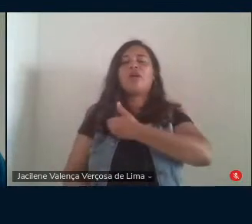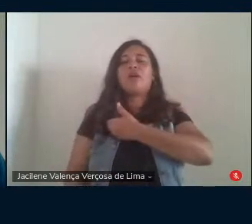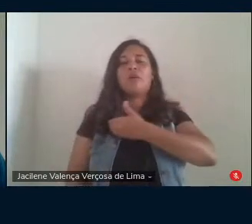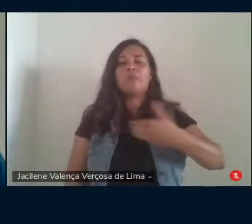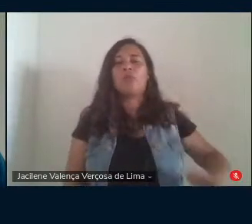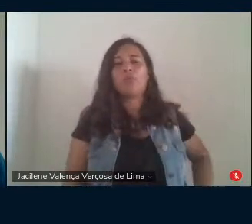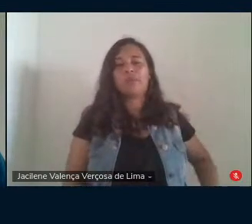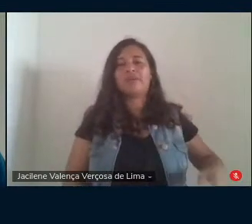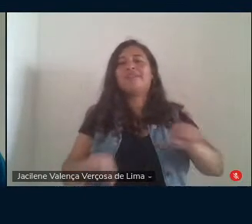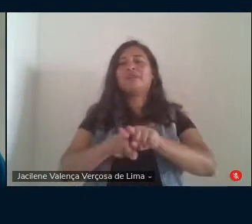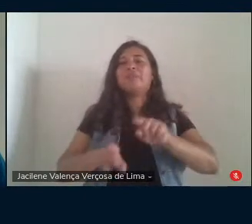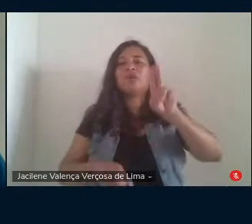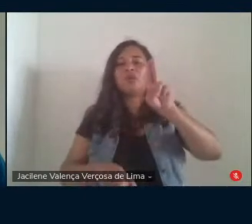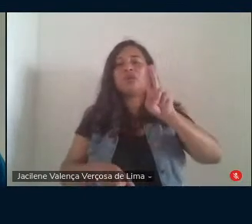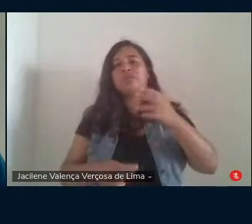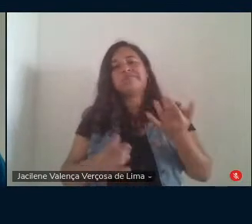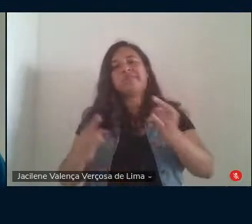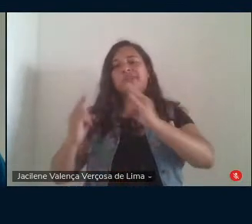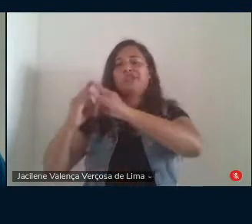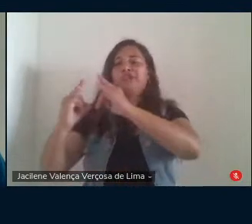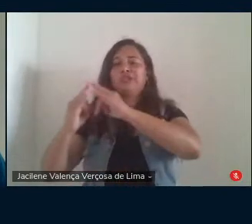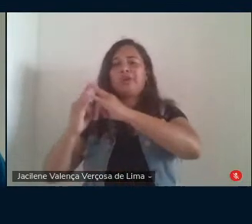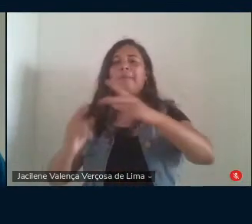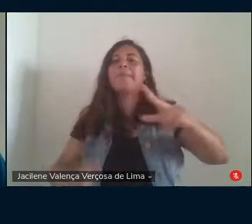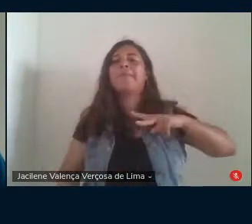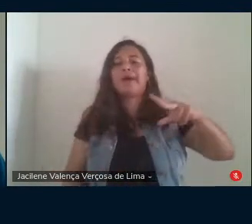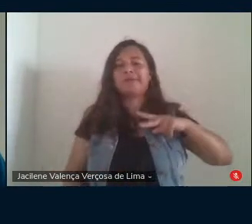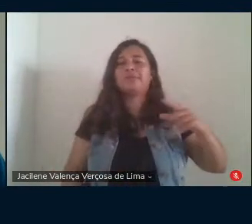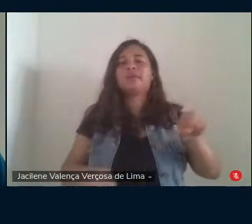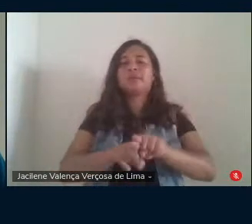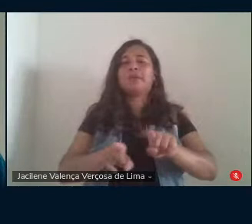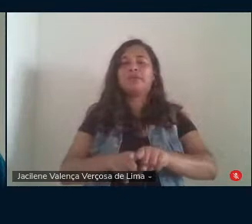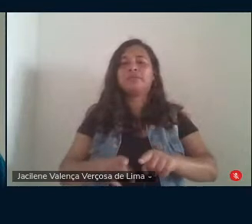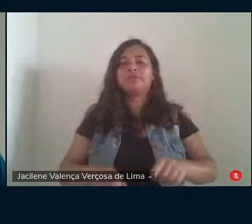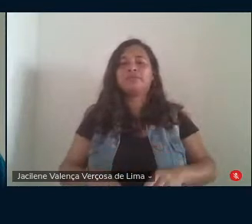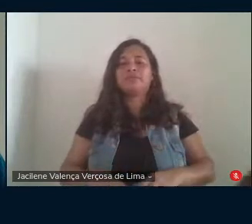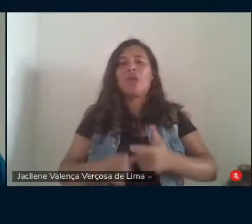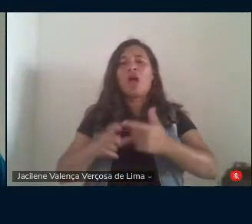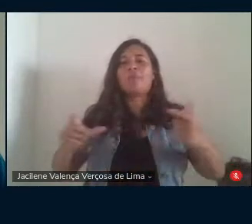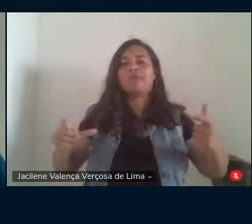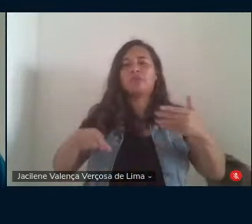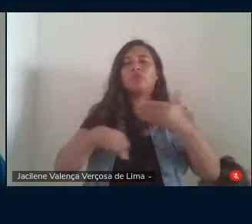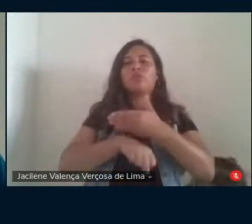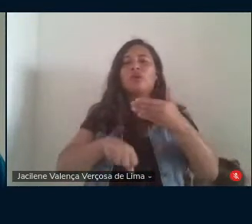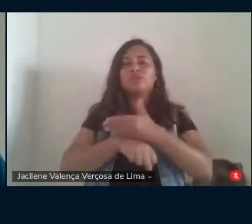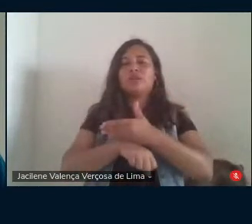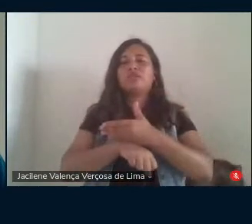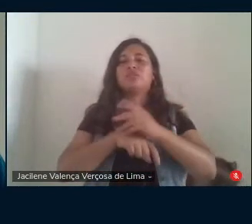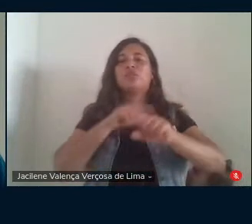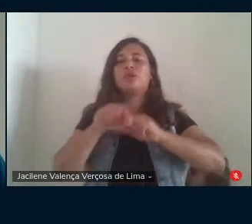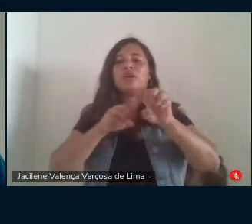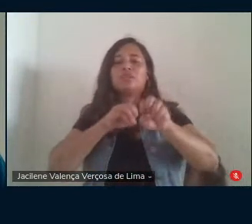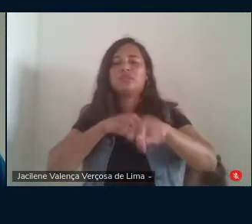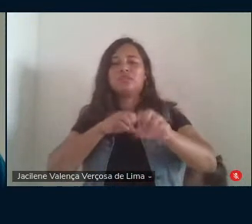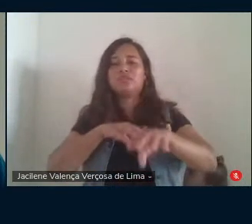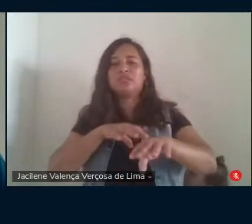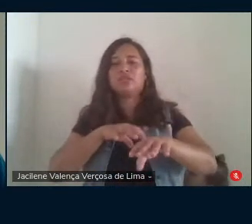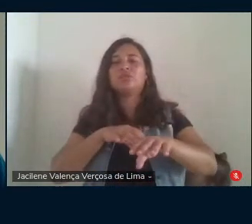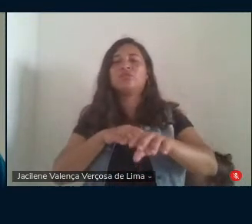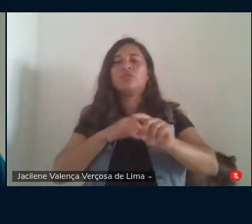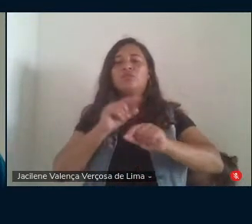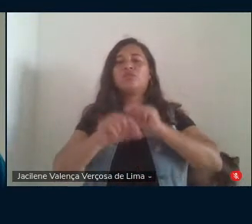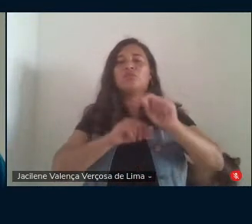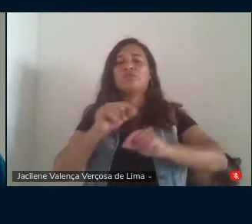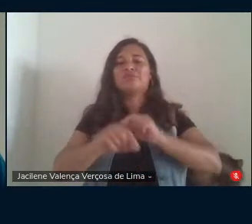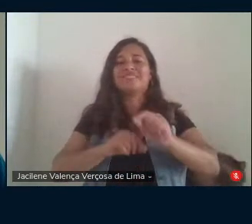universidades nas instituições particulares aumentando o acesso a esse nível de ensino dos demais extratos